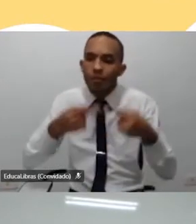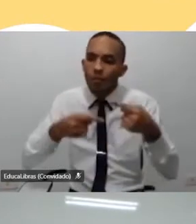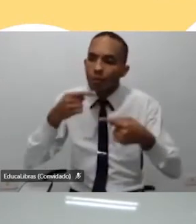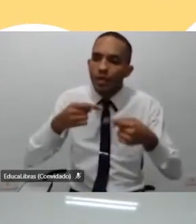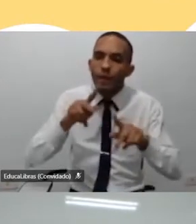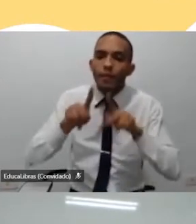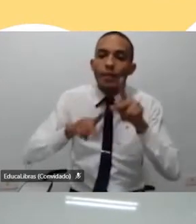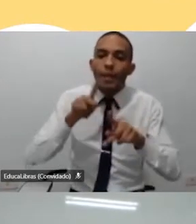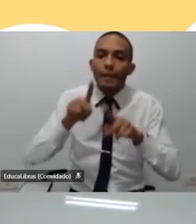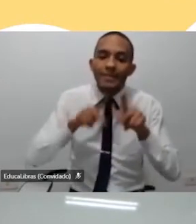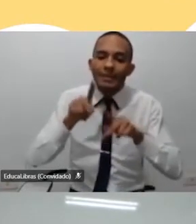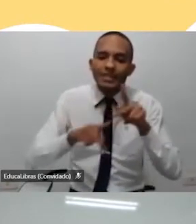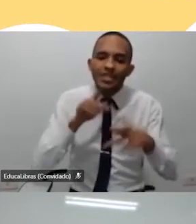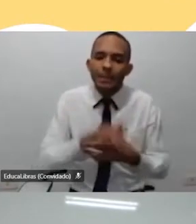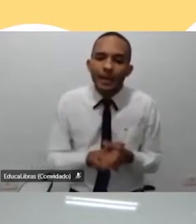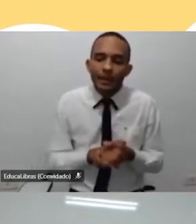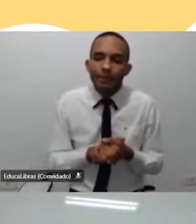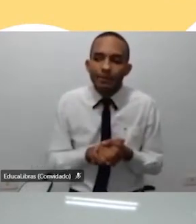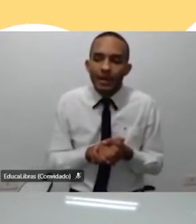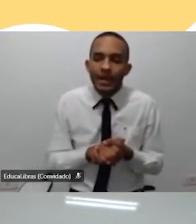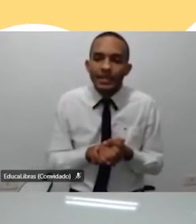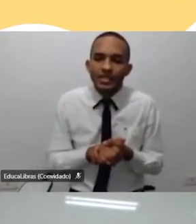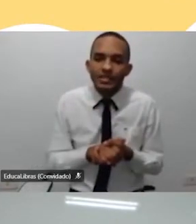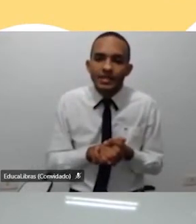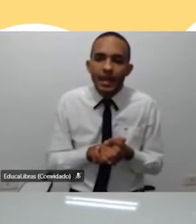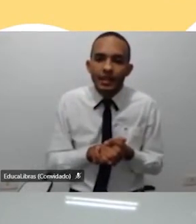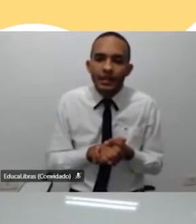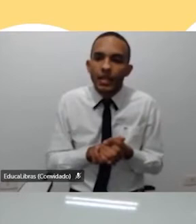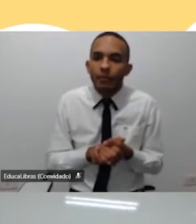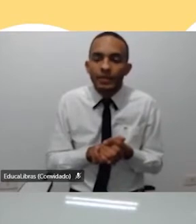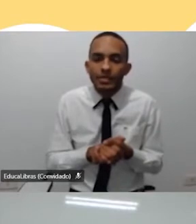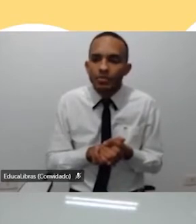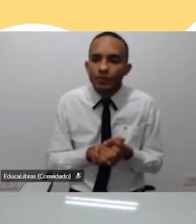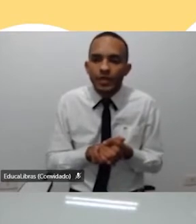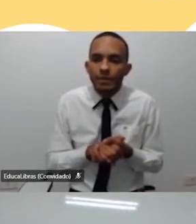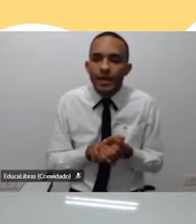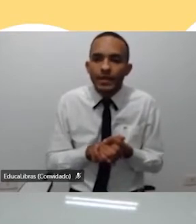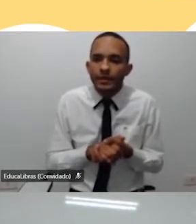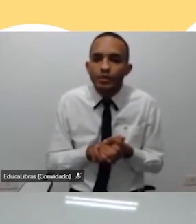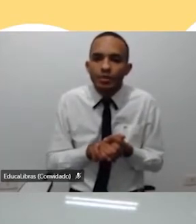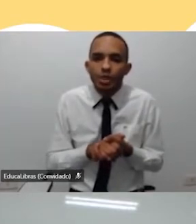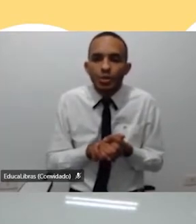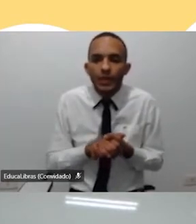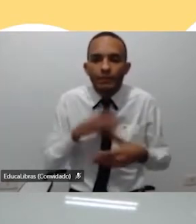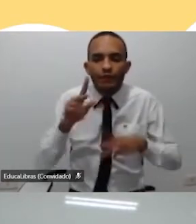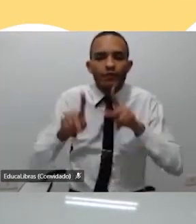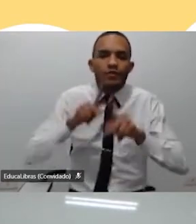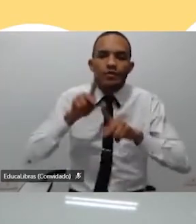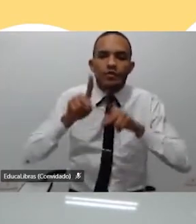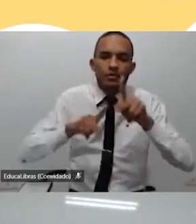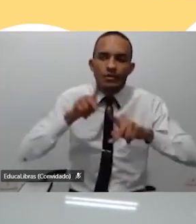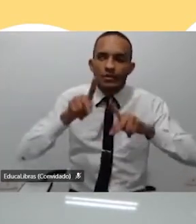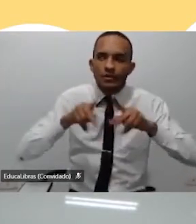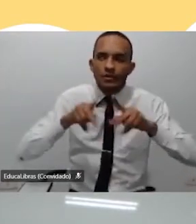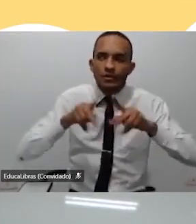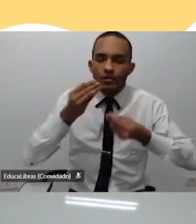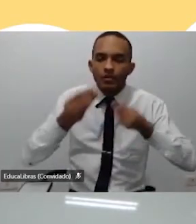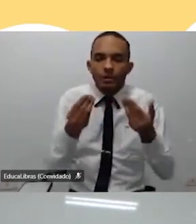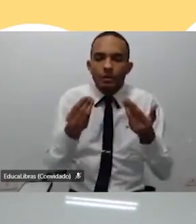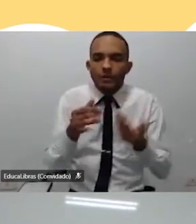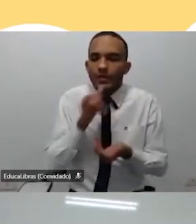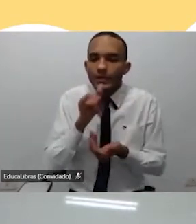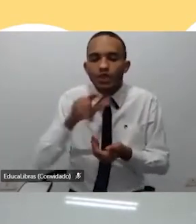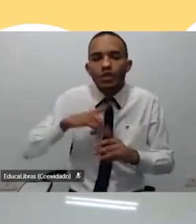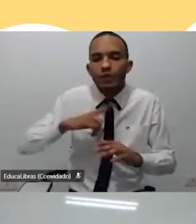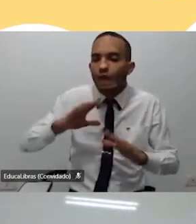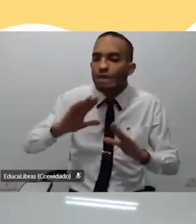públicas, e aquilo começou a fazer sentido para mim, eu comecei a participar mais da escola, porque eu também não participava, né? Eu ia só assim, quando eu tinha uma